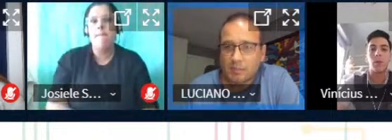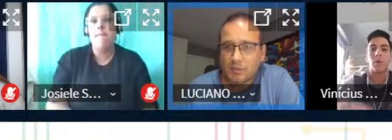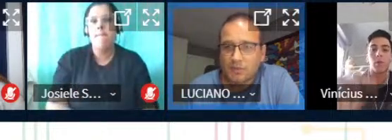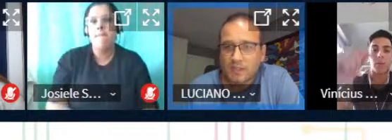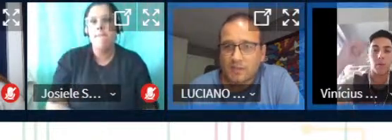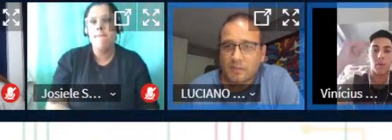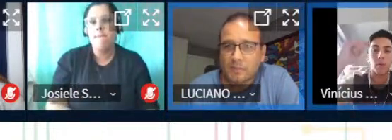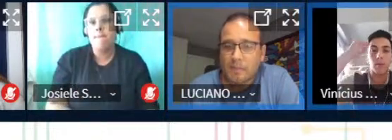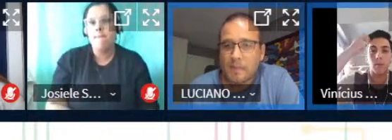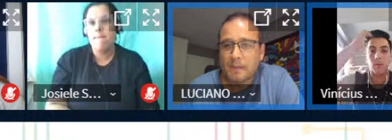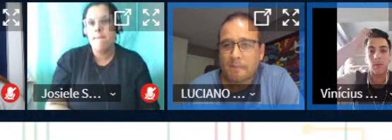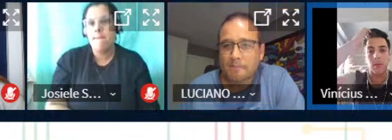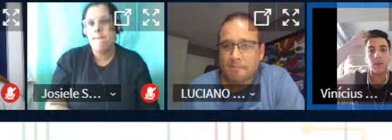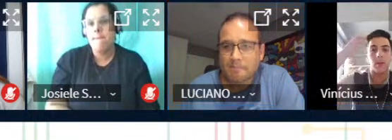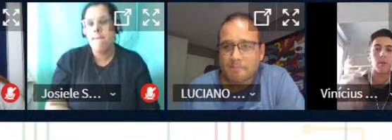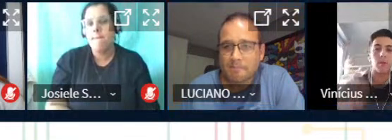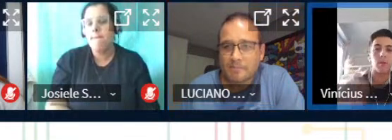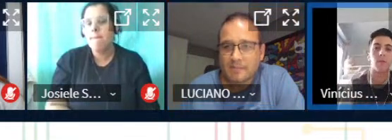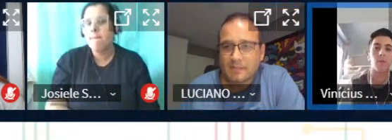repetiu o final